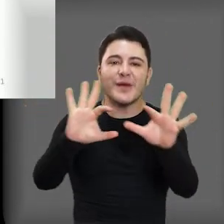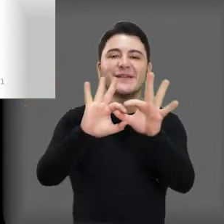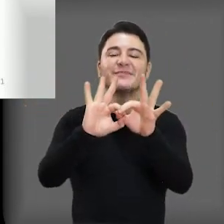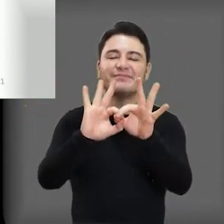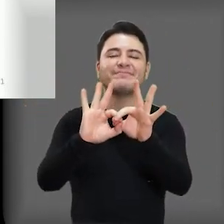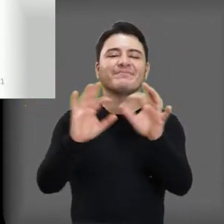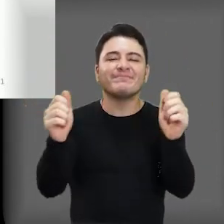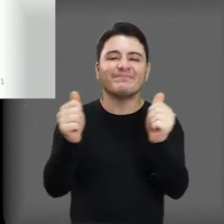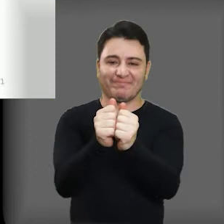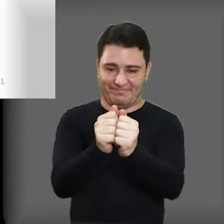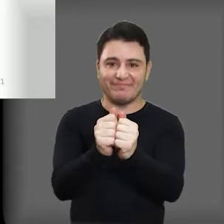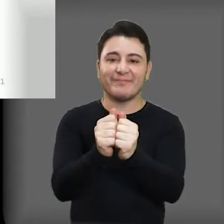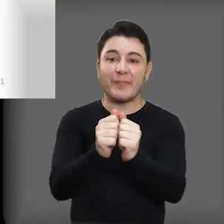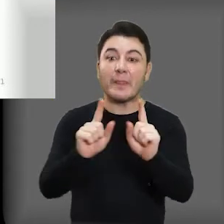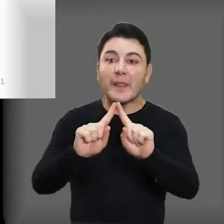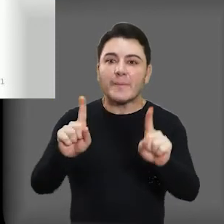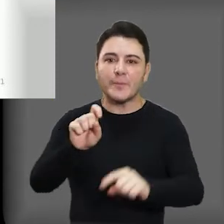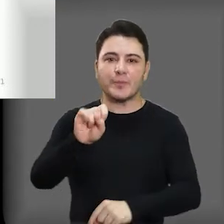da mesma moeda.